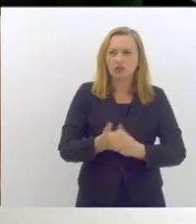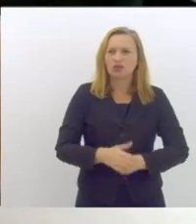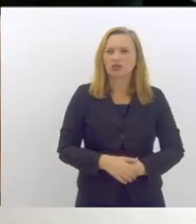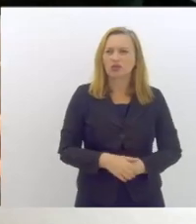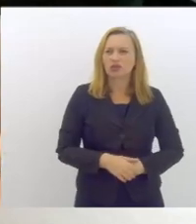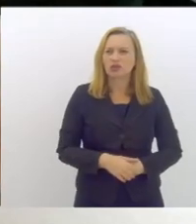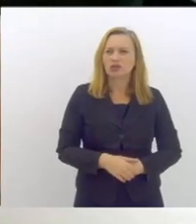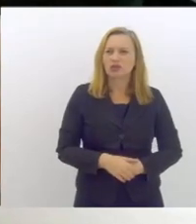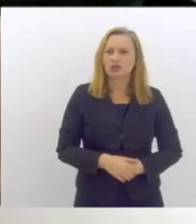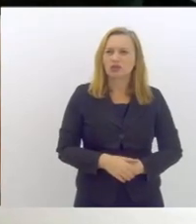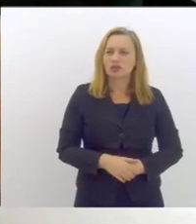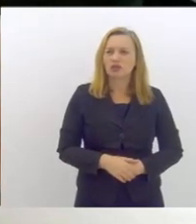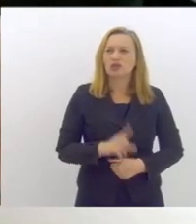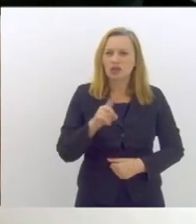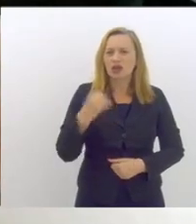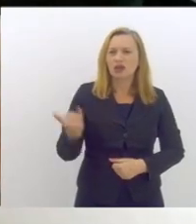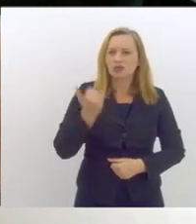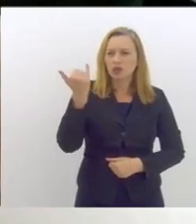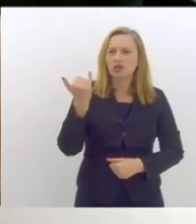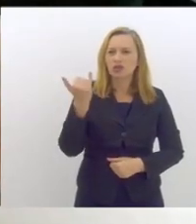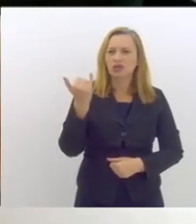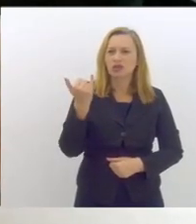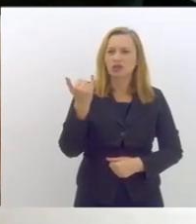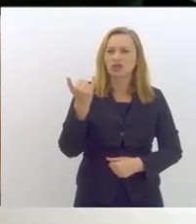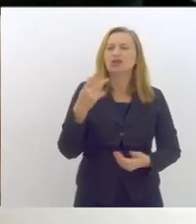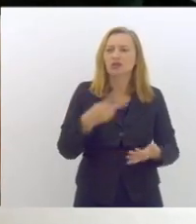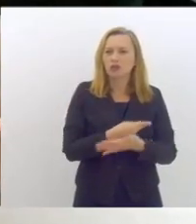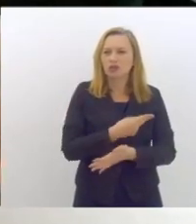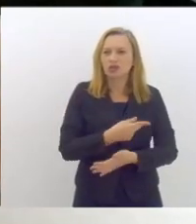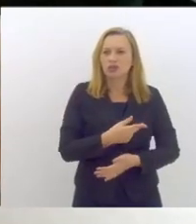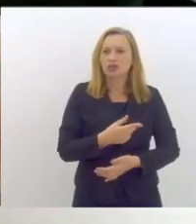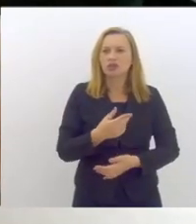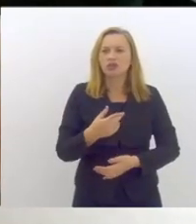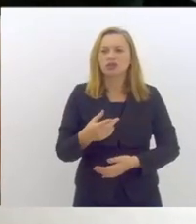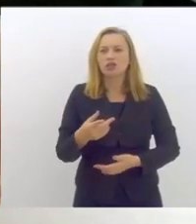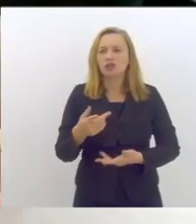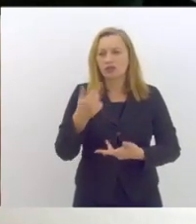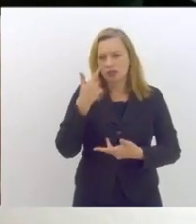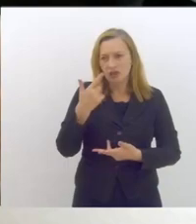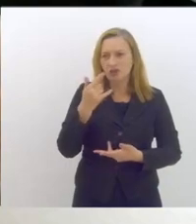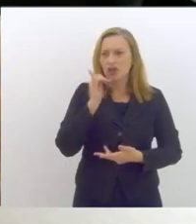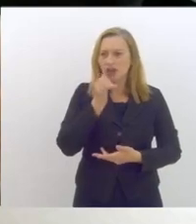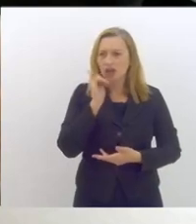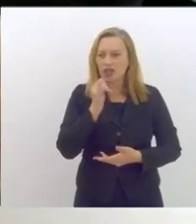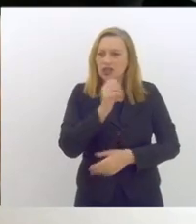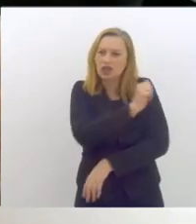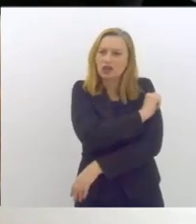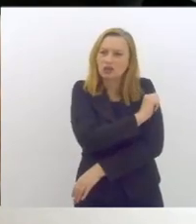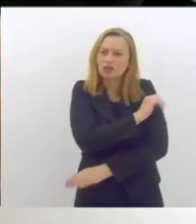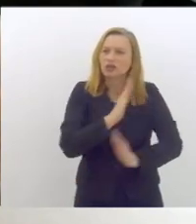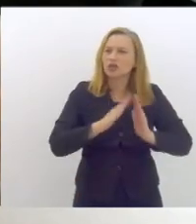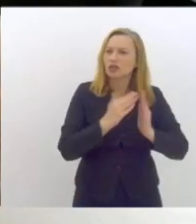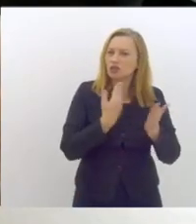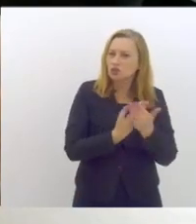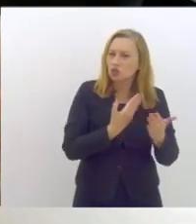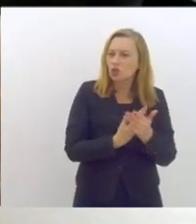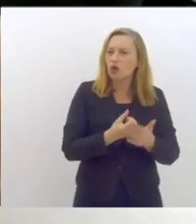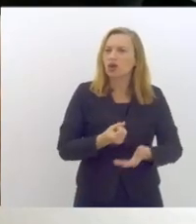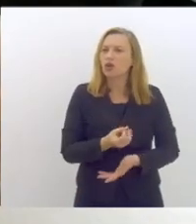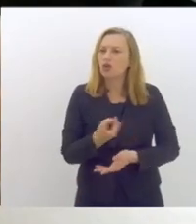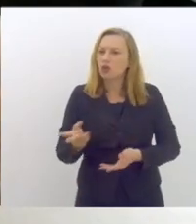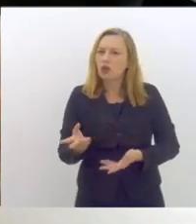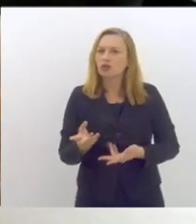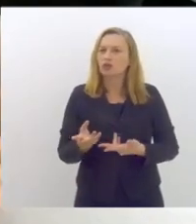é muito importante que isso aconteça eu já ouvi muitos relatos de alunos da minha escola do quanto eles já...